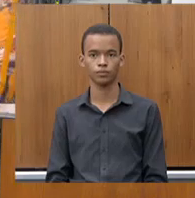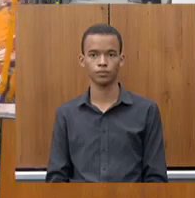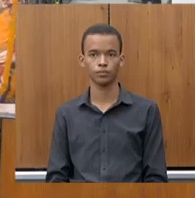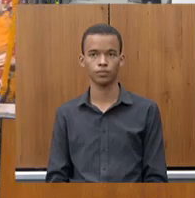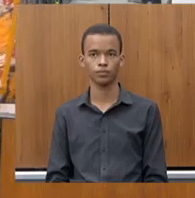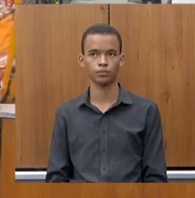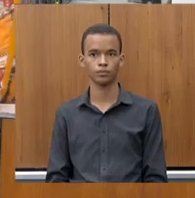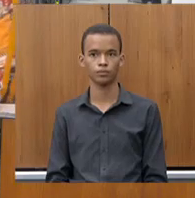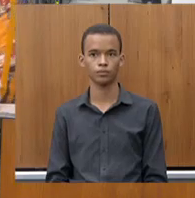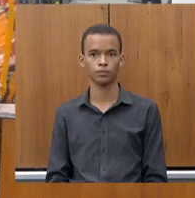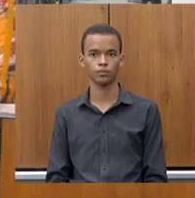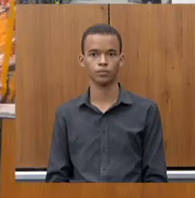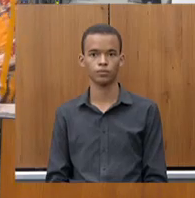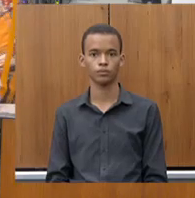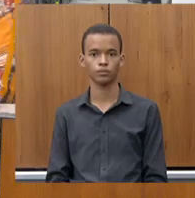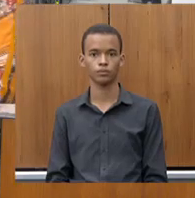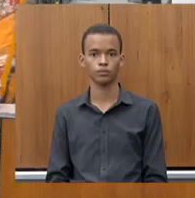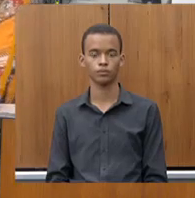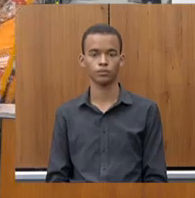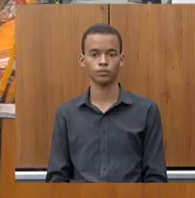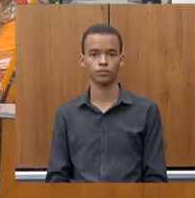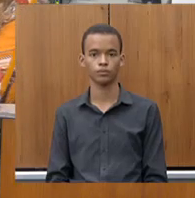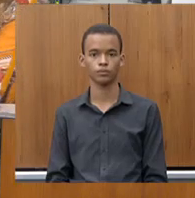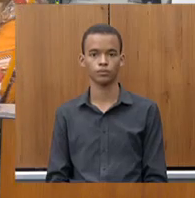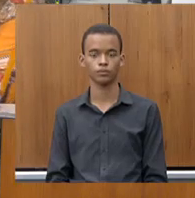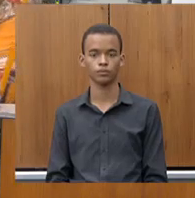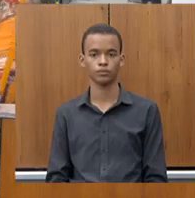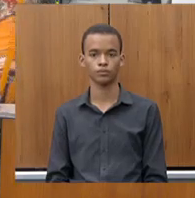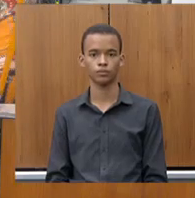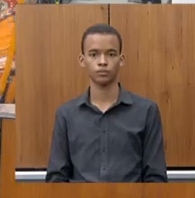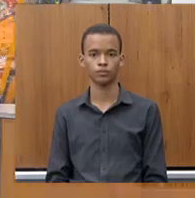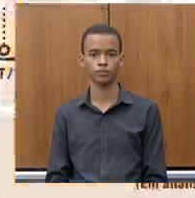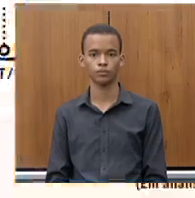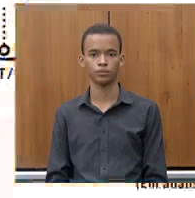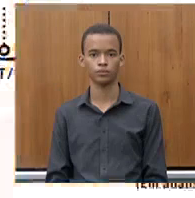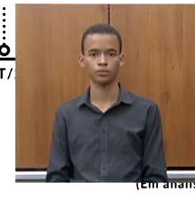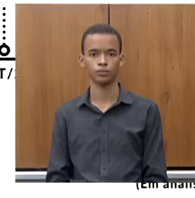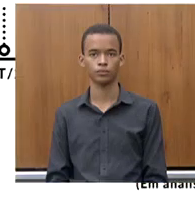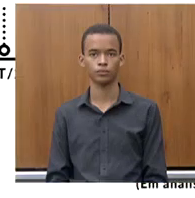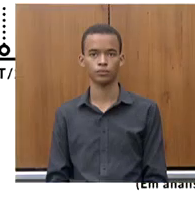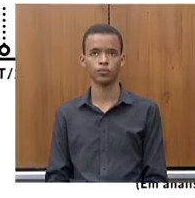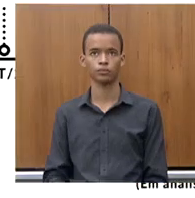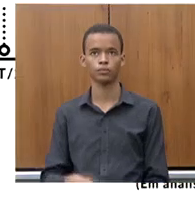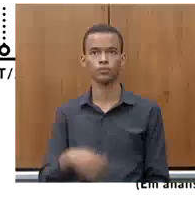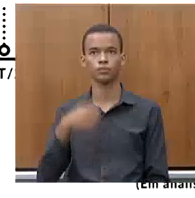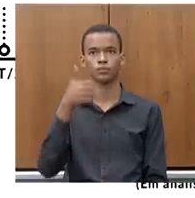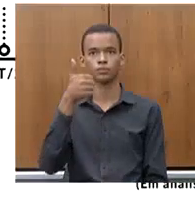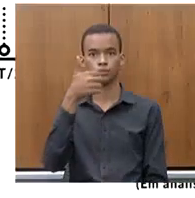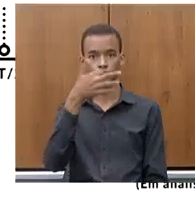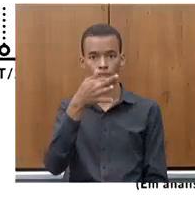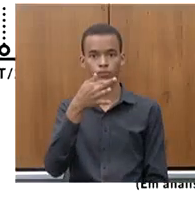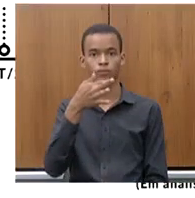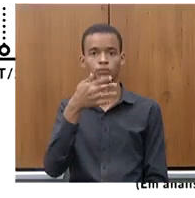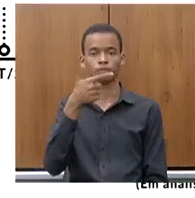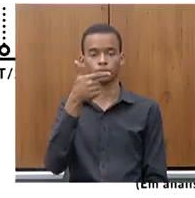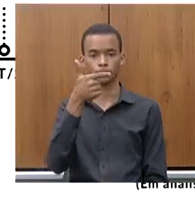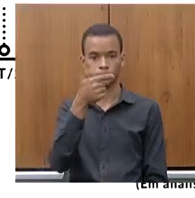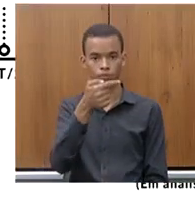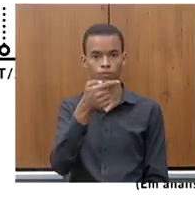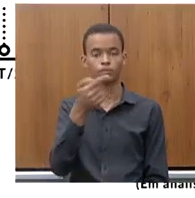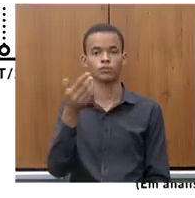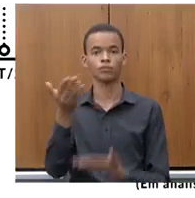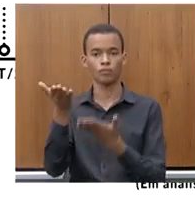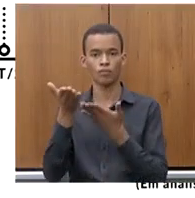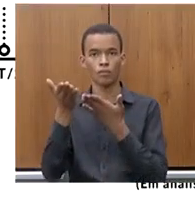Importante dizer, das 17 chamadas pela FAPENIG, mais de 303 milhões